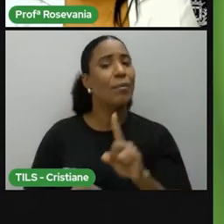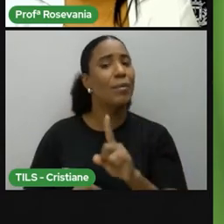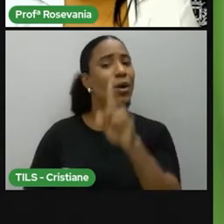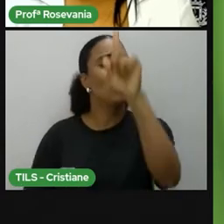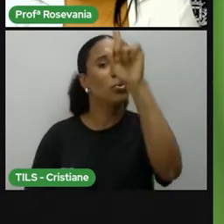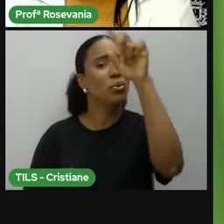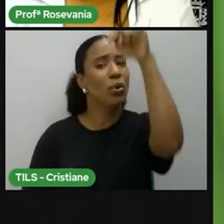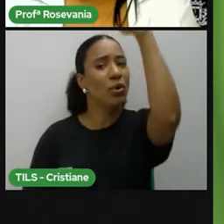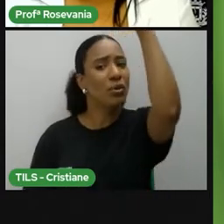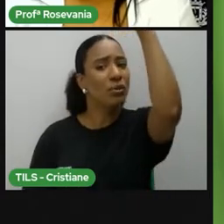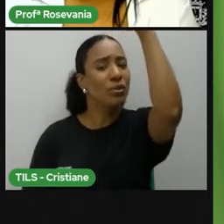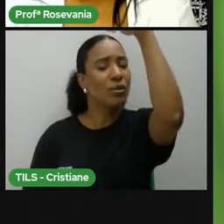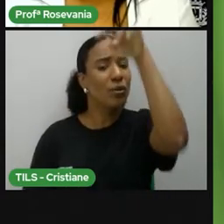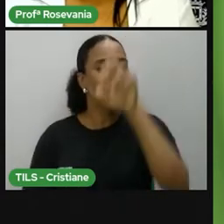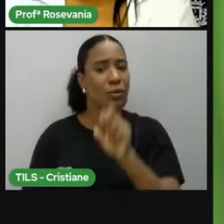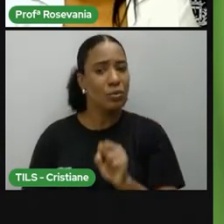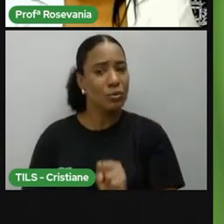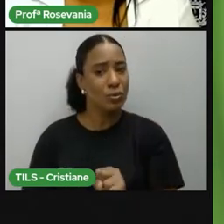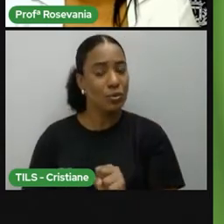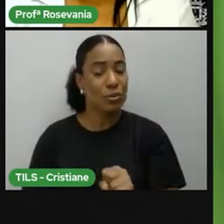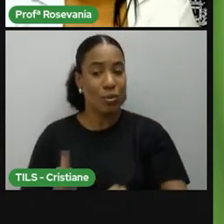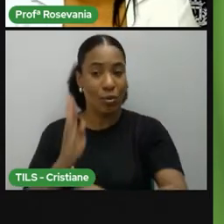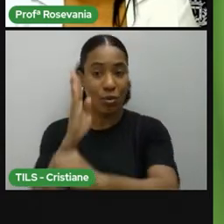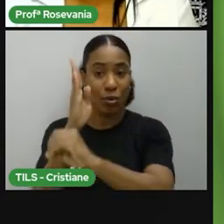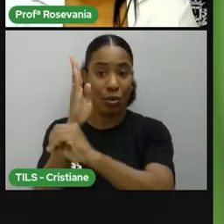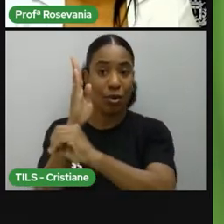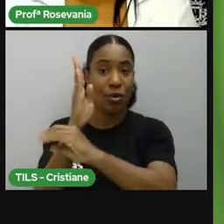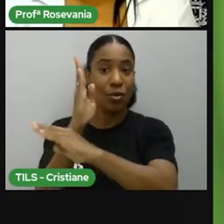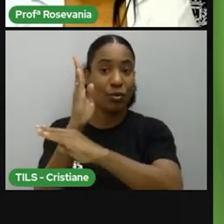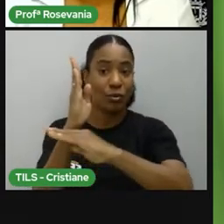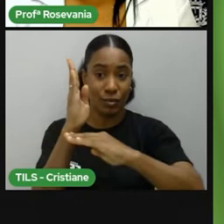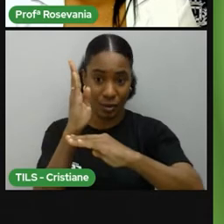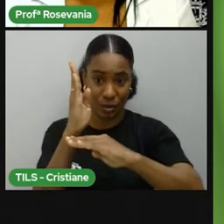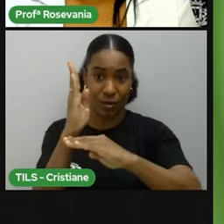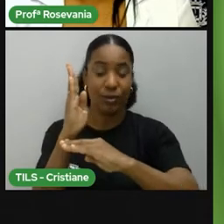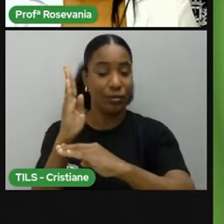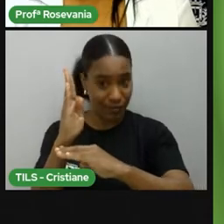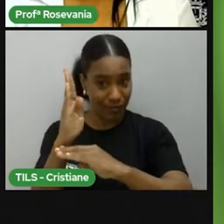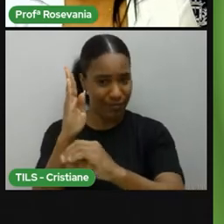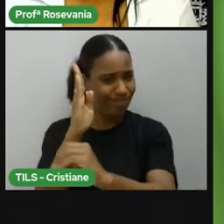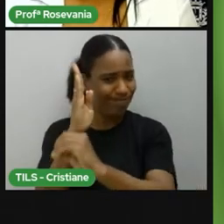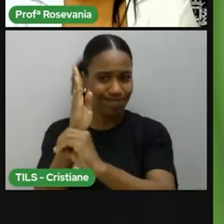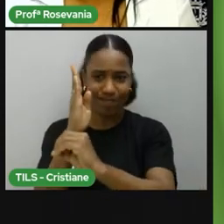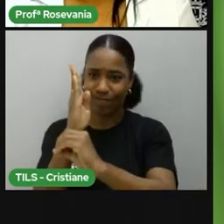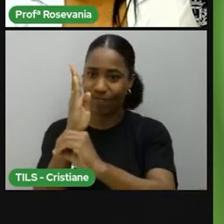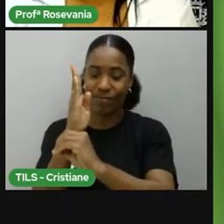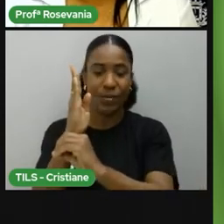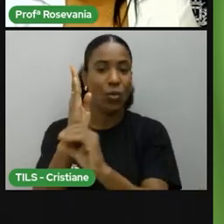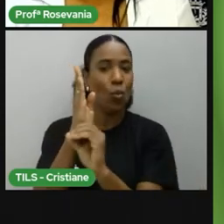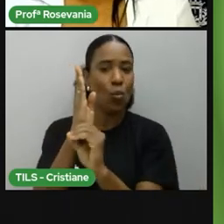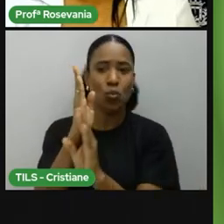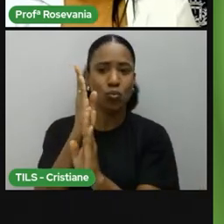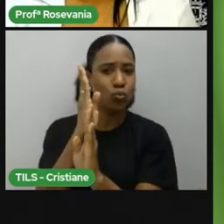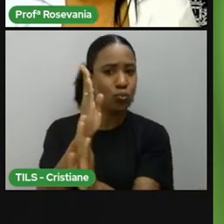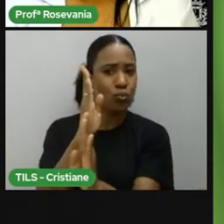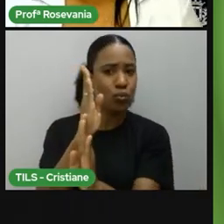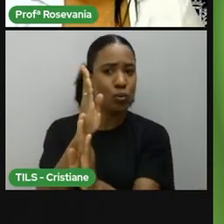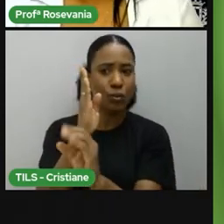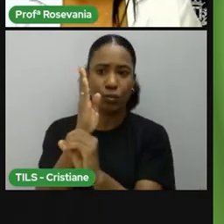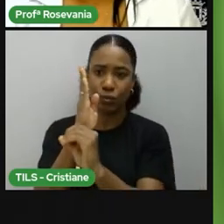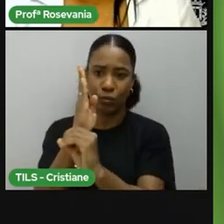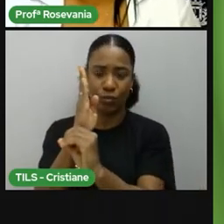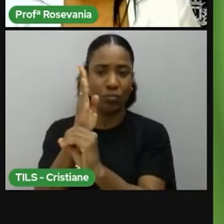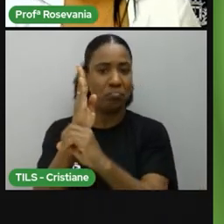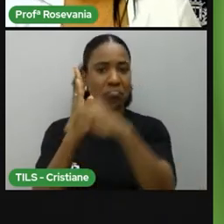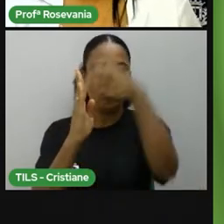O zero, ele está no meio, eu não preciso informar se é norte ou se é sul. Mas se eu já boto zero grau e doze